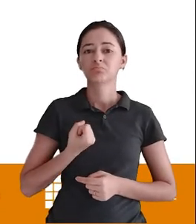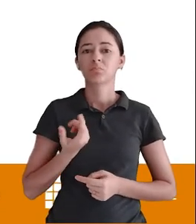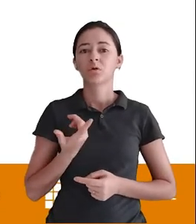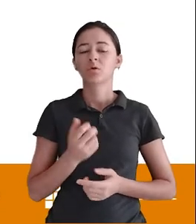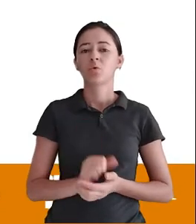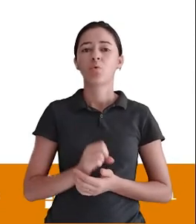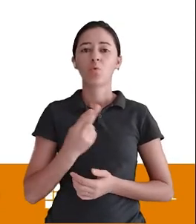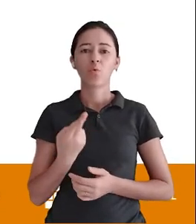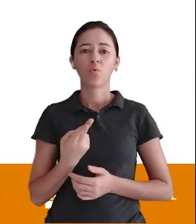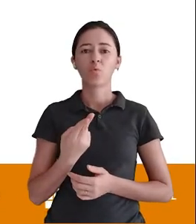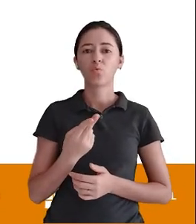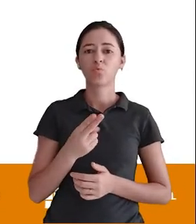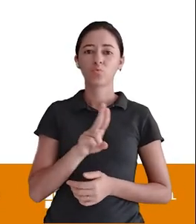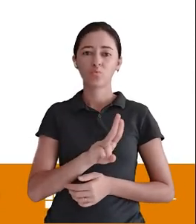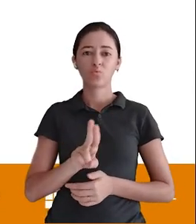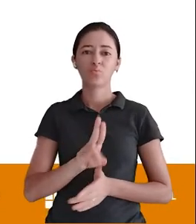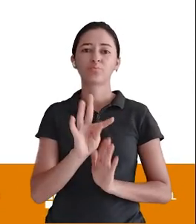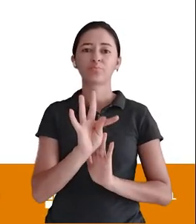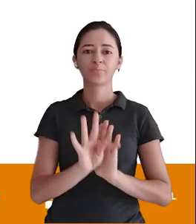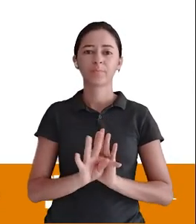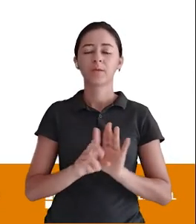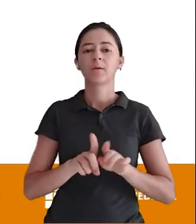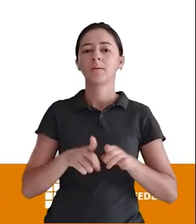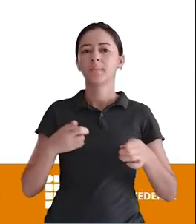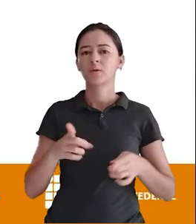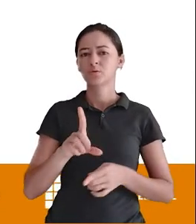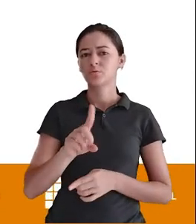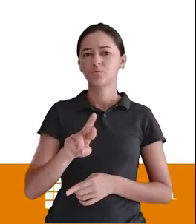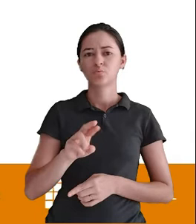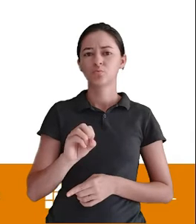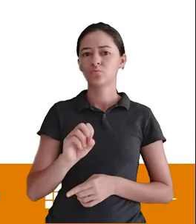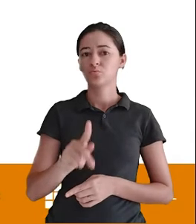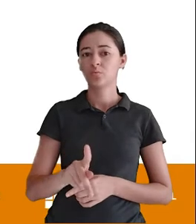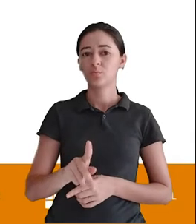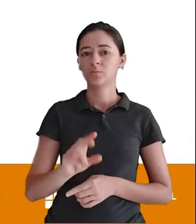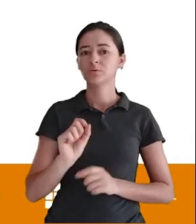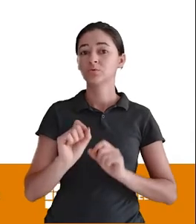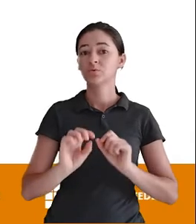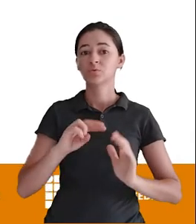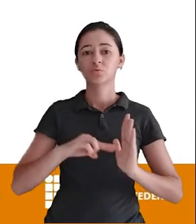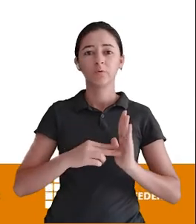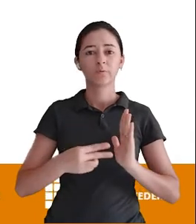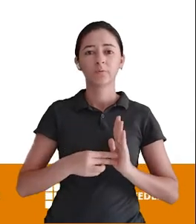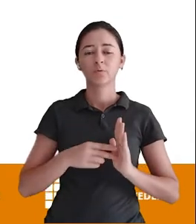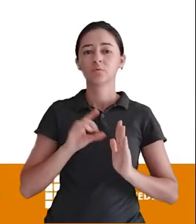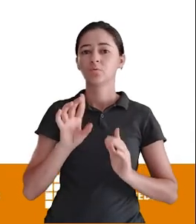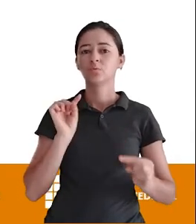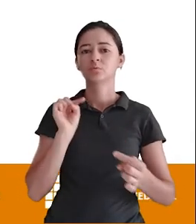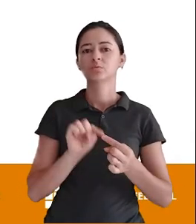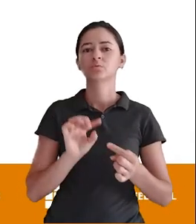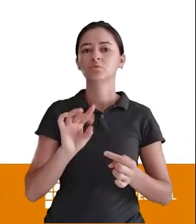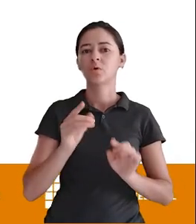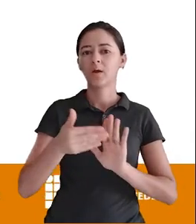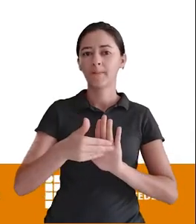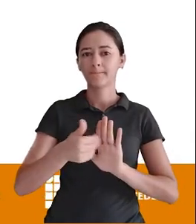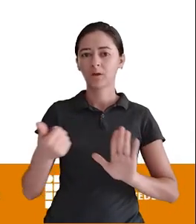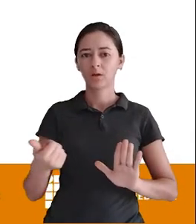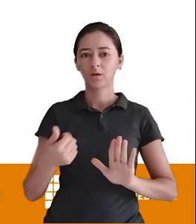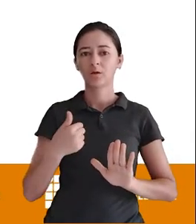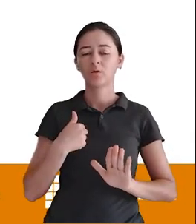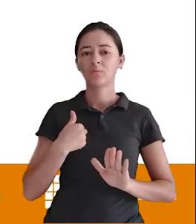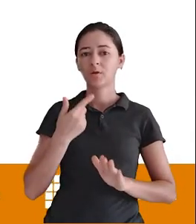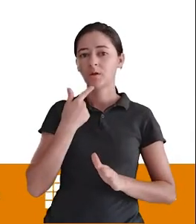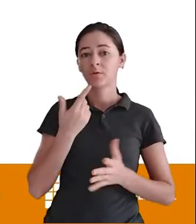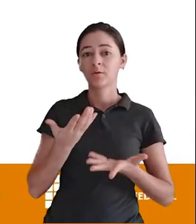tipo texto Mas no drop Eu vou apenas apagar Eu vou falar Para o banco de dados O banco Está vendo aquele atributo Ali? Aquele atributo lá